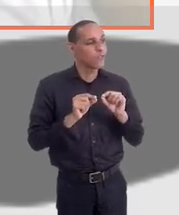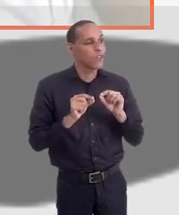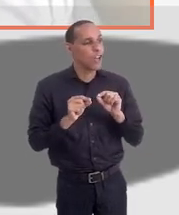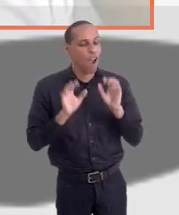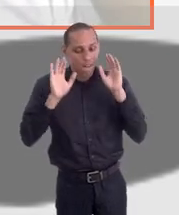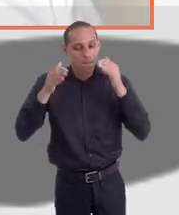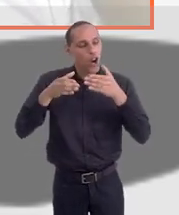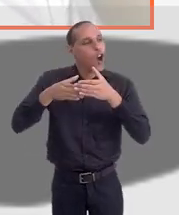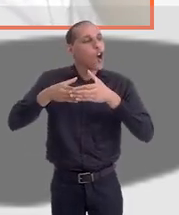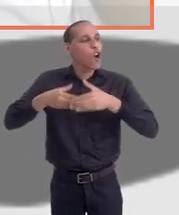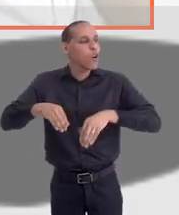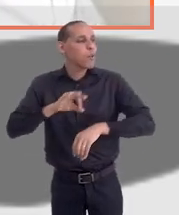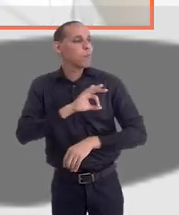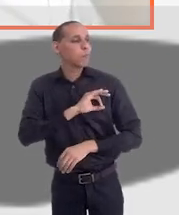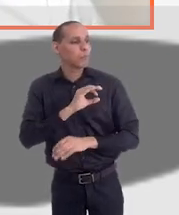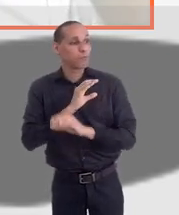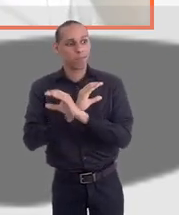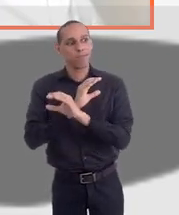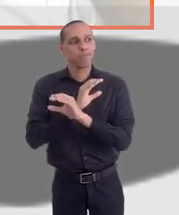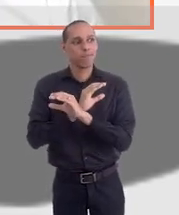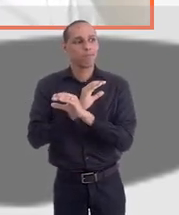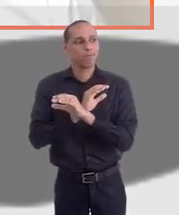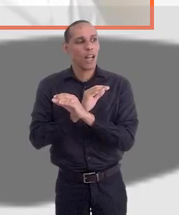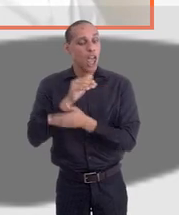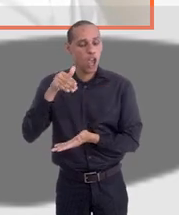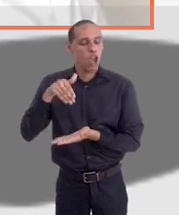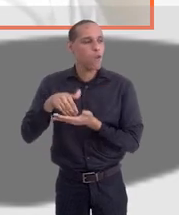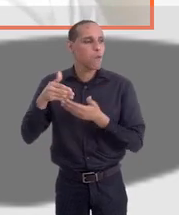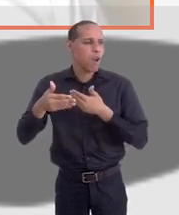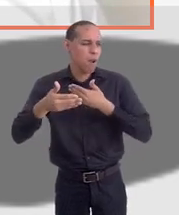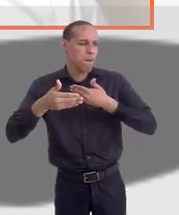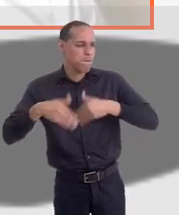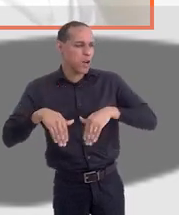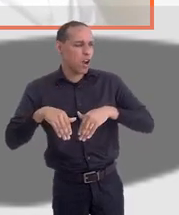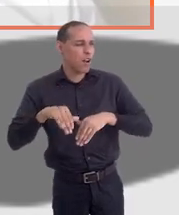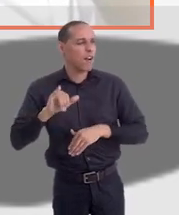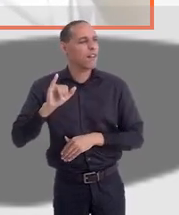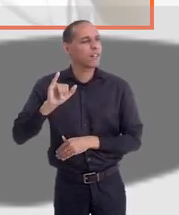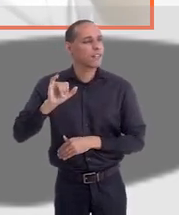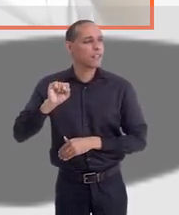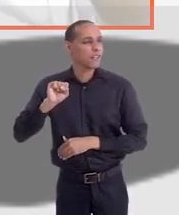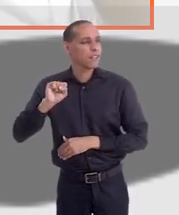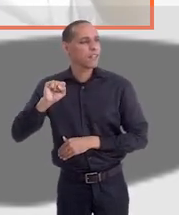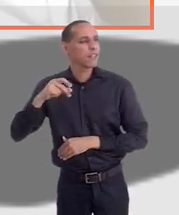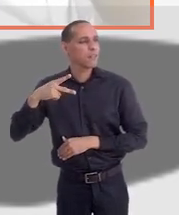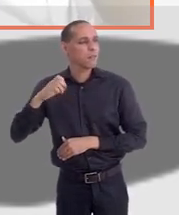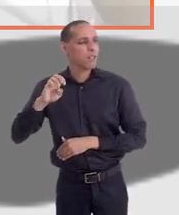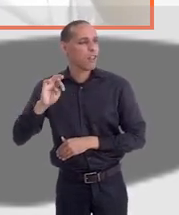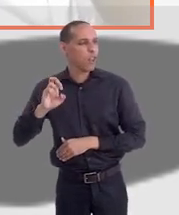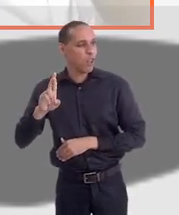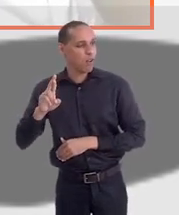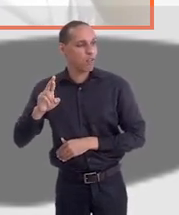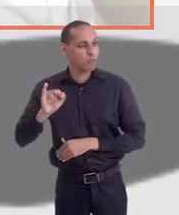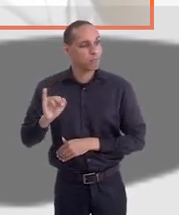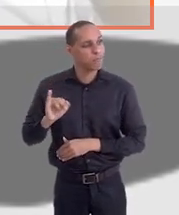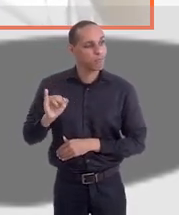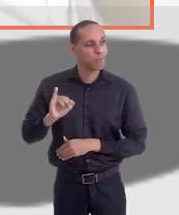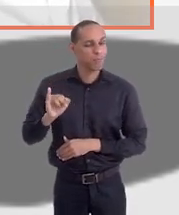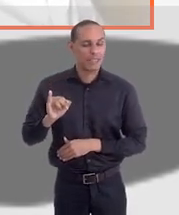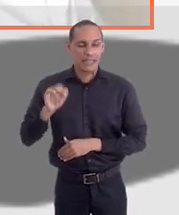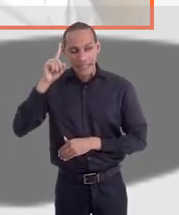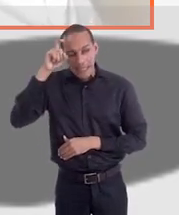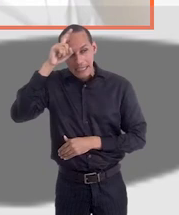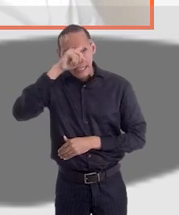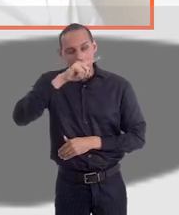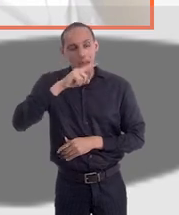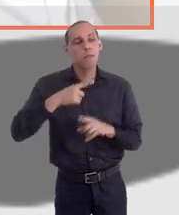da Polícia Civil, Alexandre. A última prova para inspetor, né, no mês passado, foi uma prova polêmica devido ao